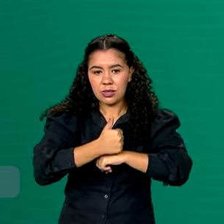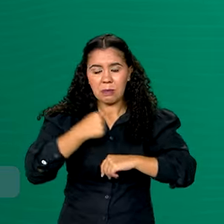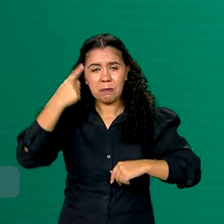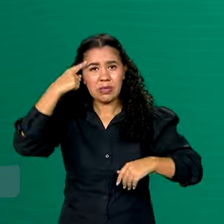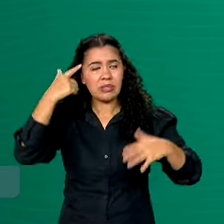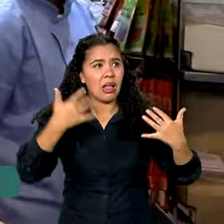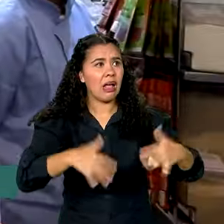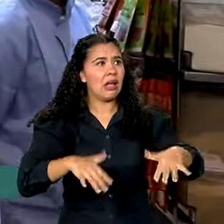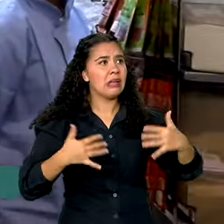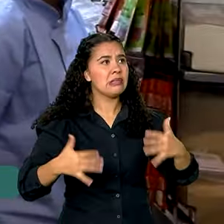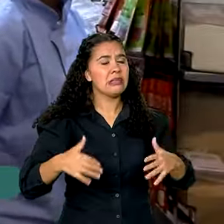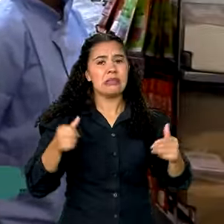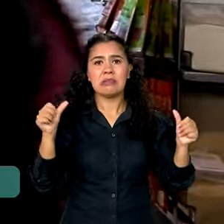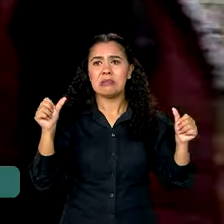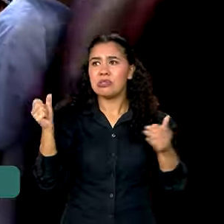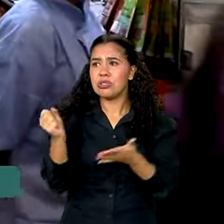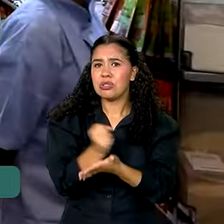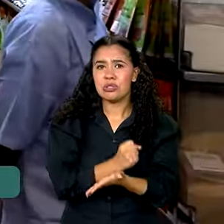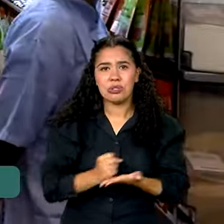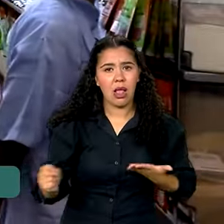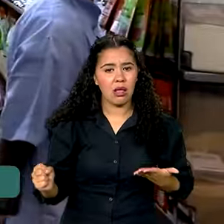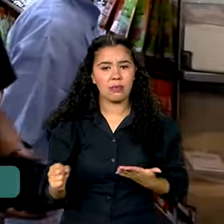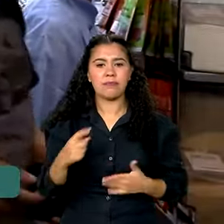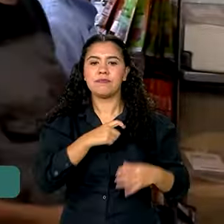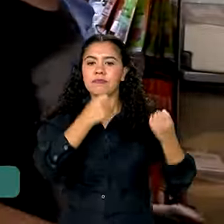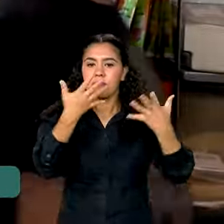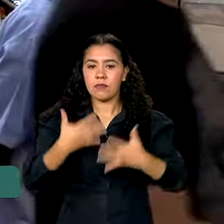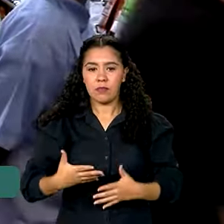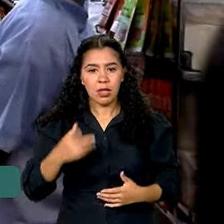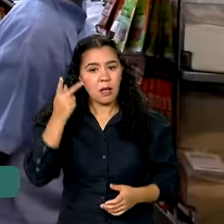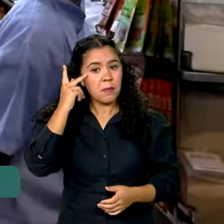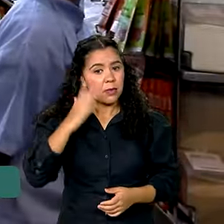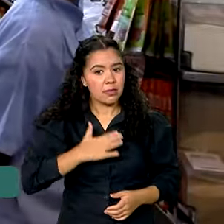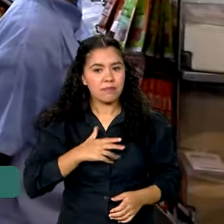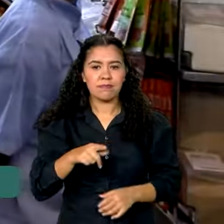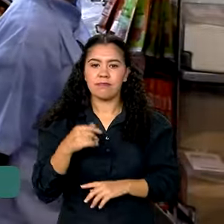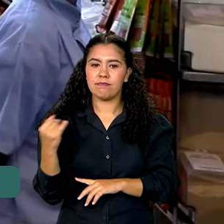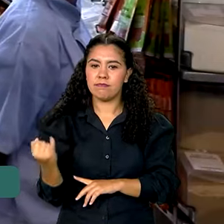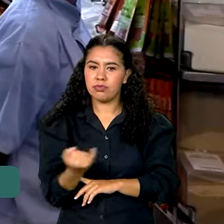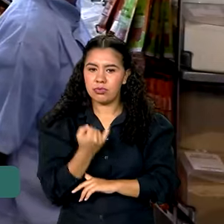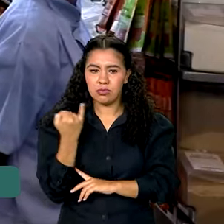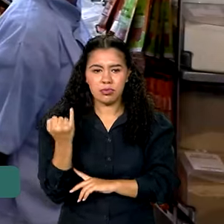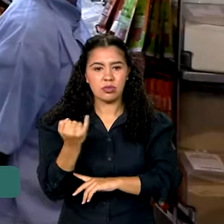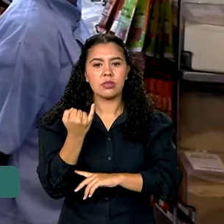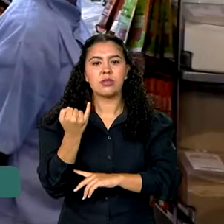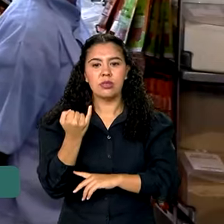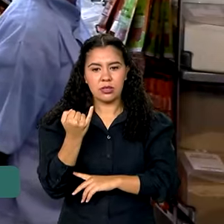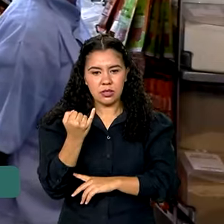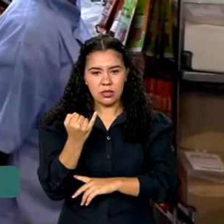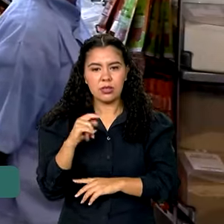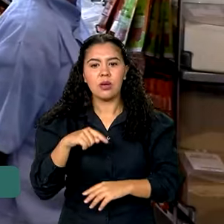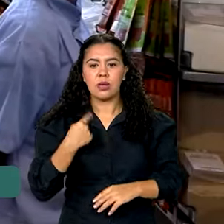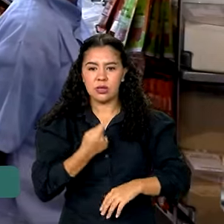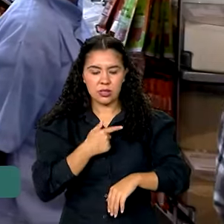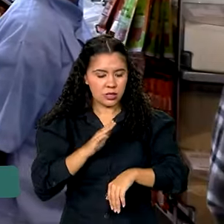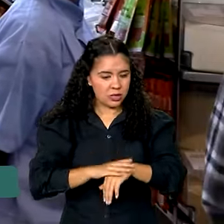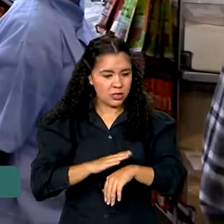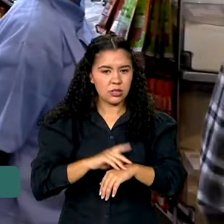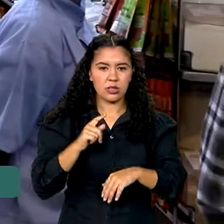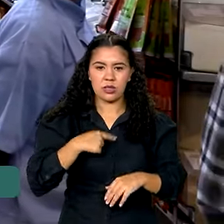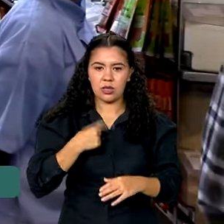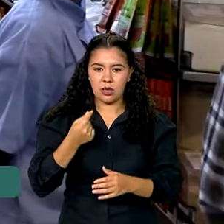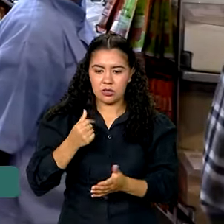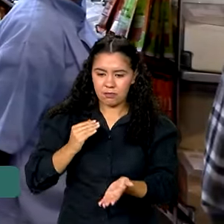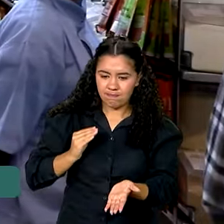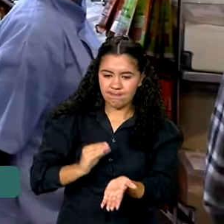perdido. Nesse momento foi muito importante o Pronamp, né? A gente é o que colocou, injetou um valor